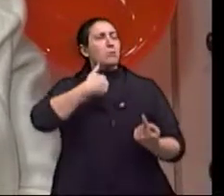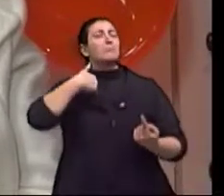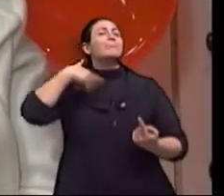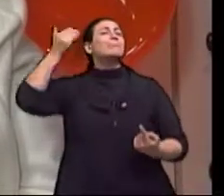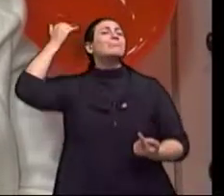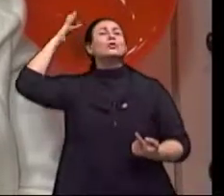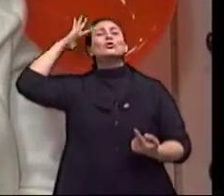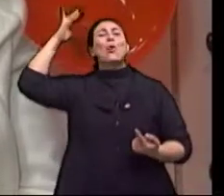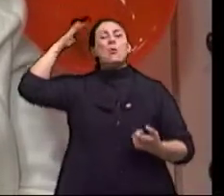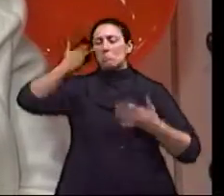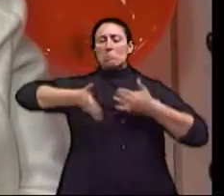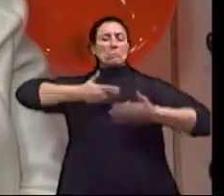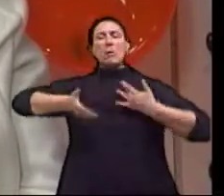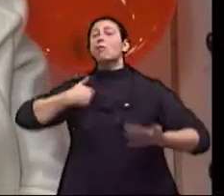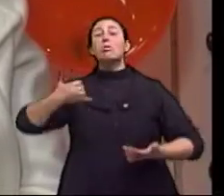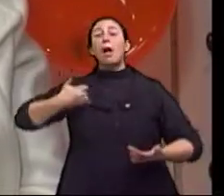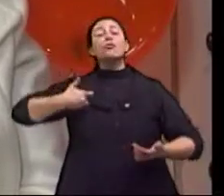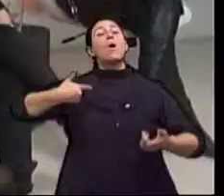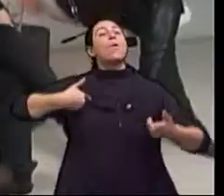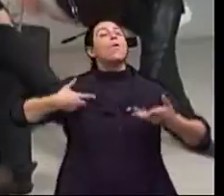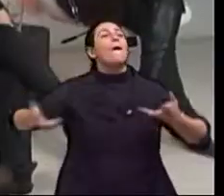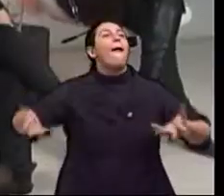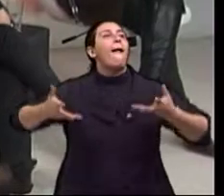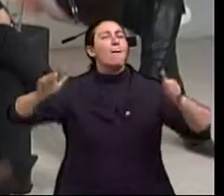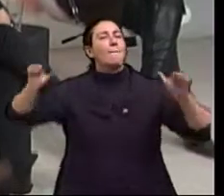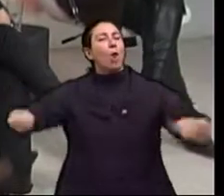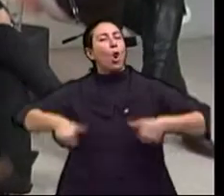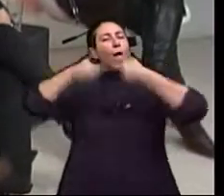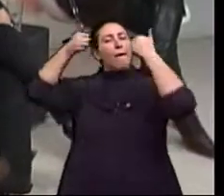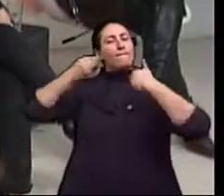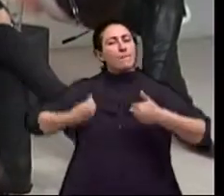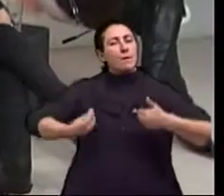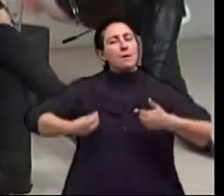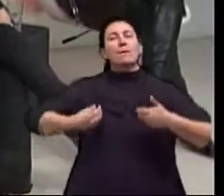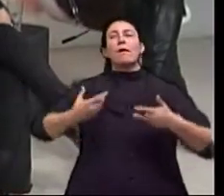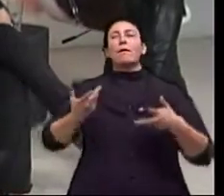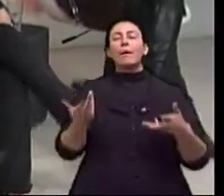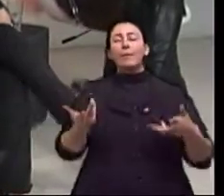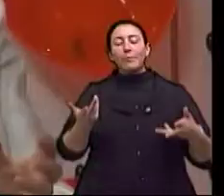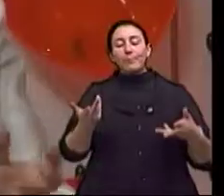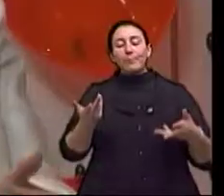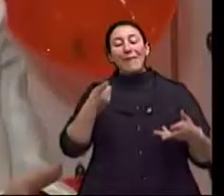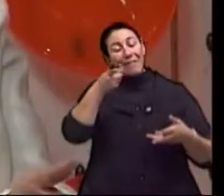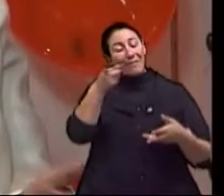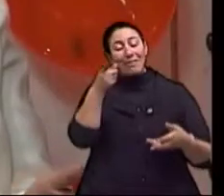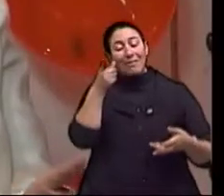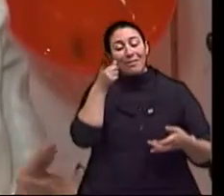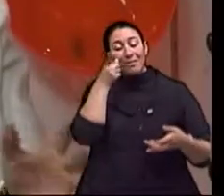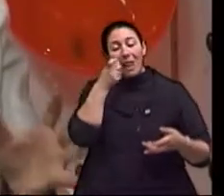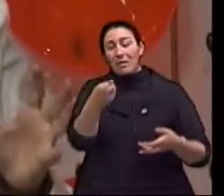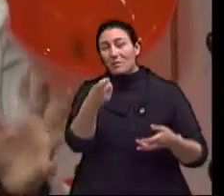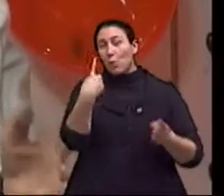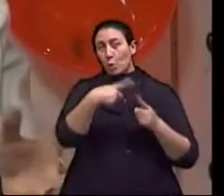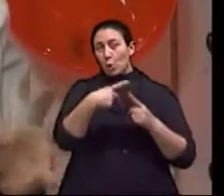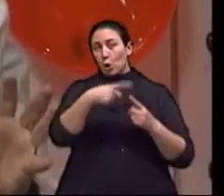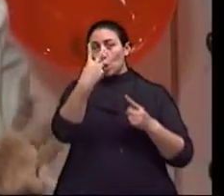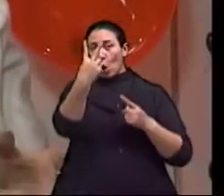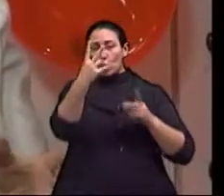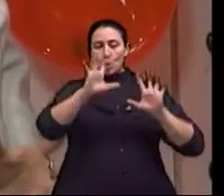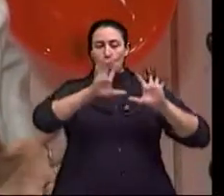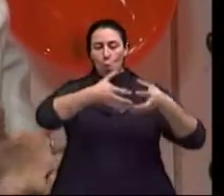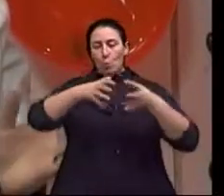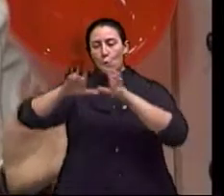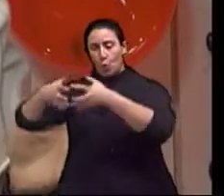não importando a idade. Ah, perfeito. Não é importante. É tão interessante que nós dividimos o grupo em dois grandes